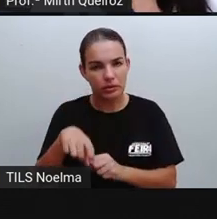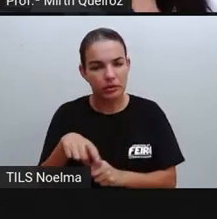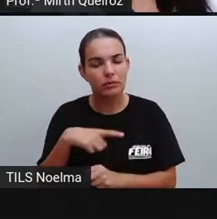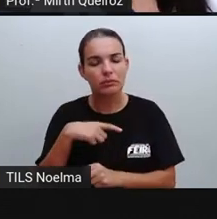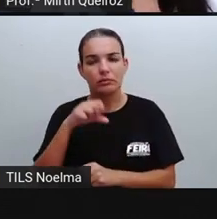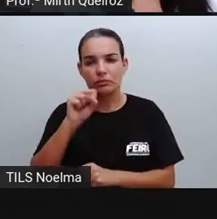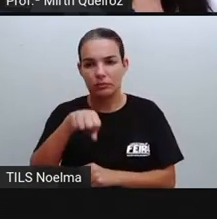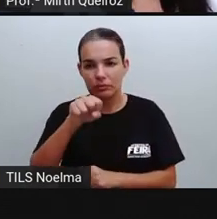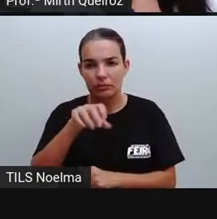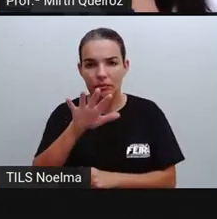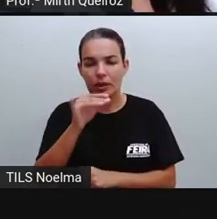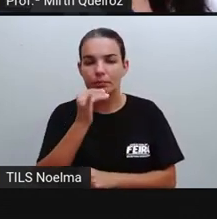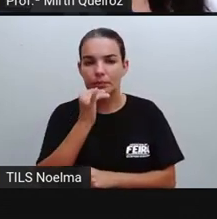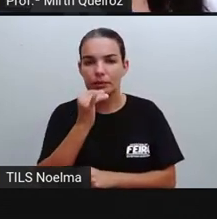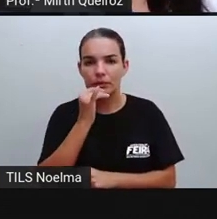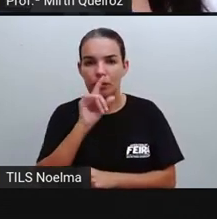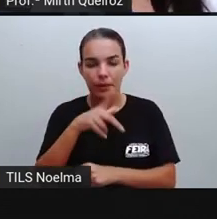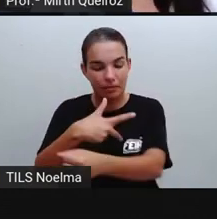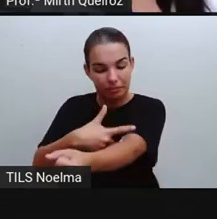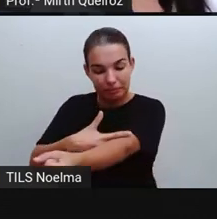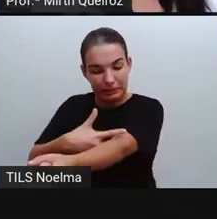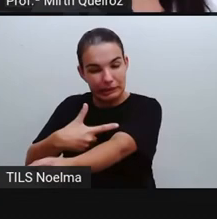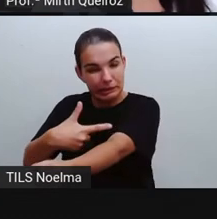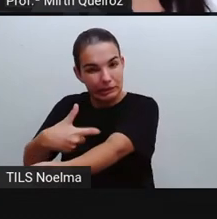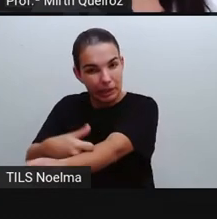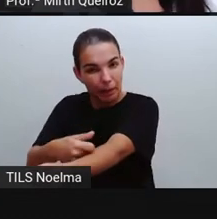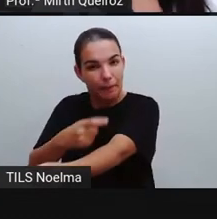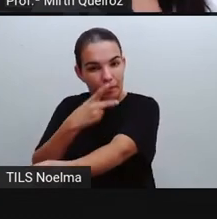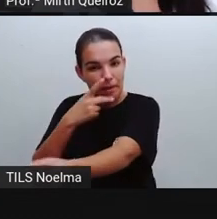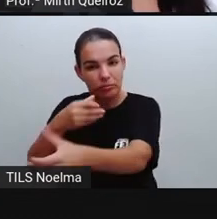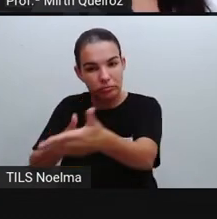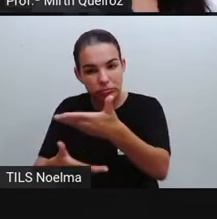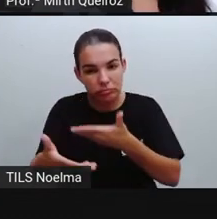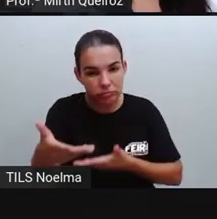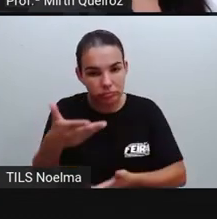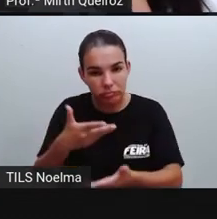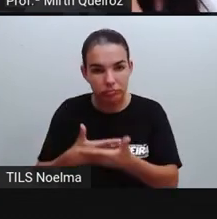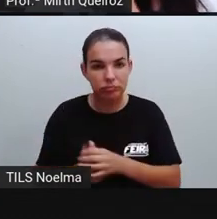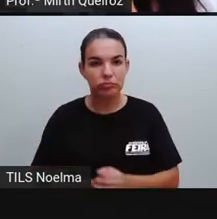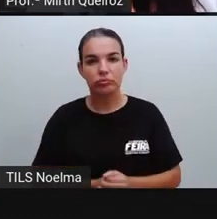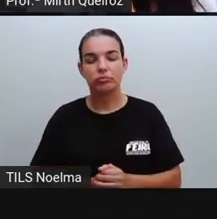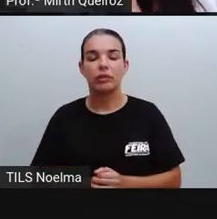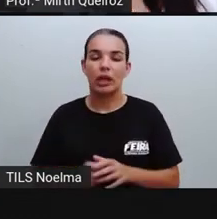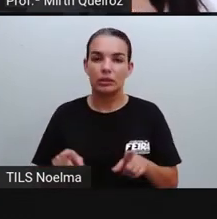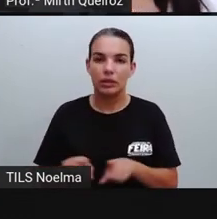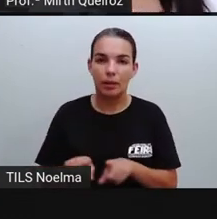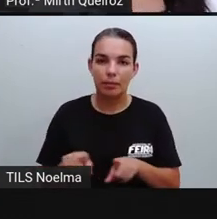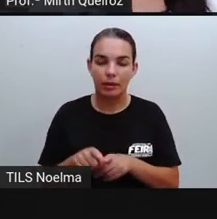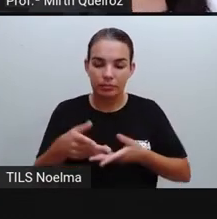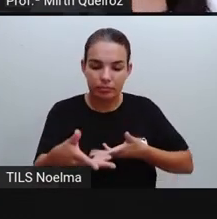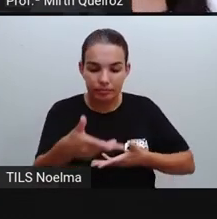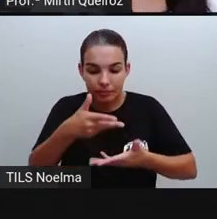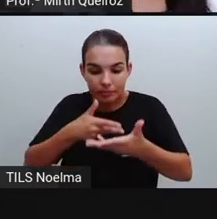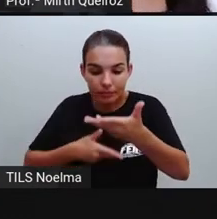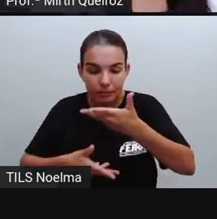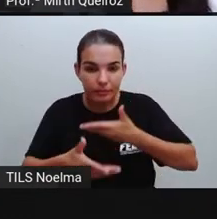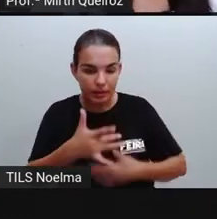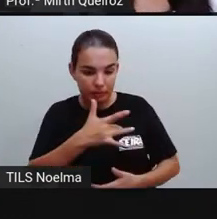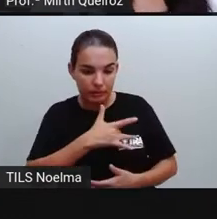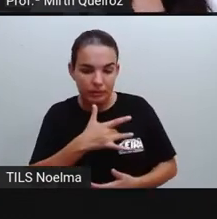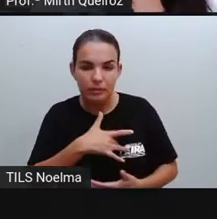por exemplo, a transfusão de sangue, certo? De órgão também pode acontecer,